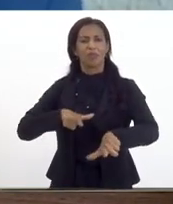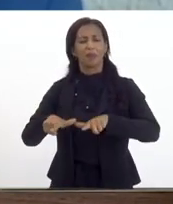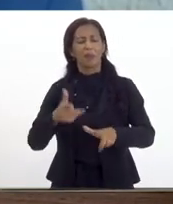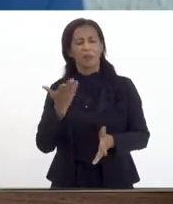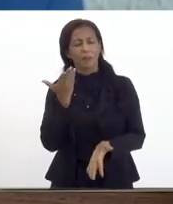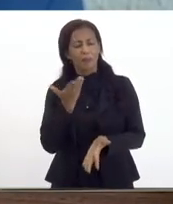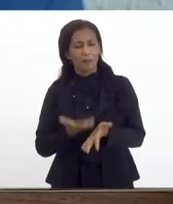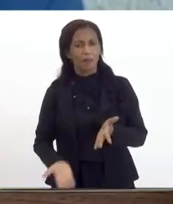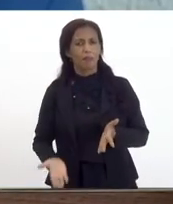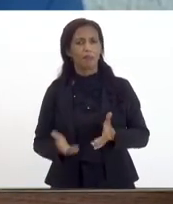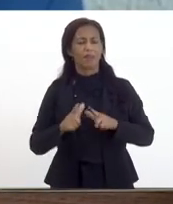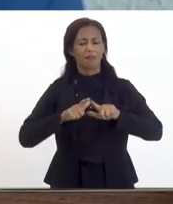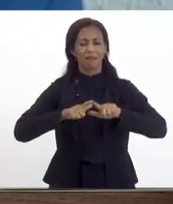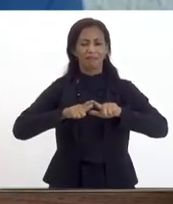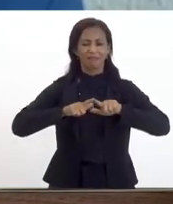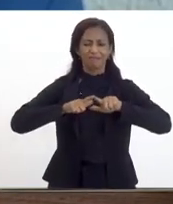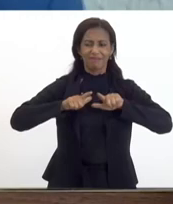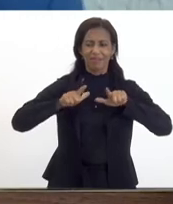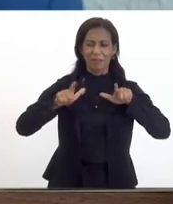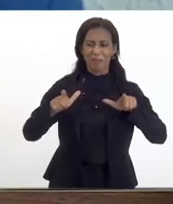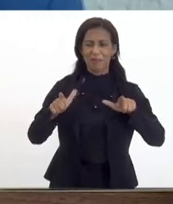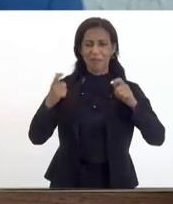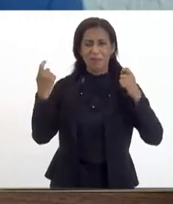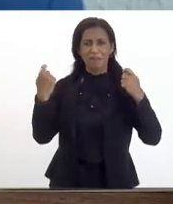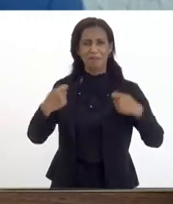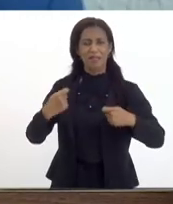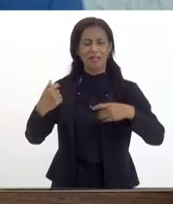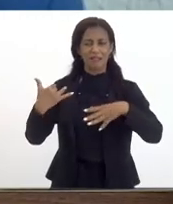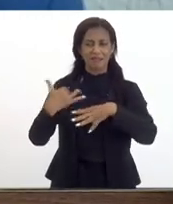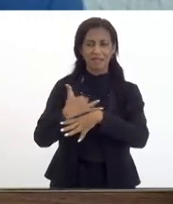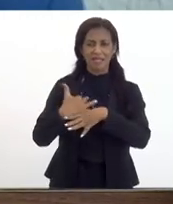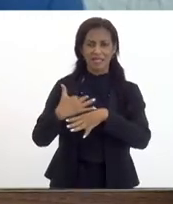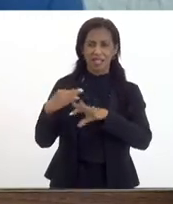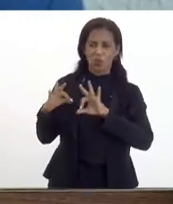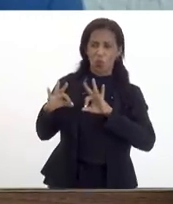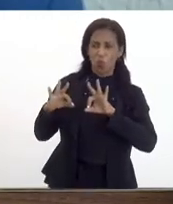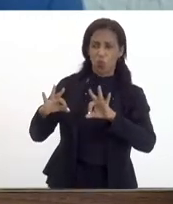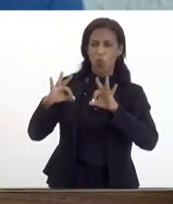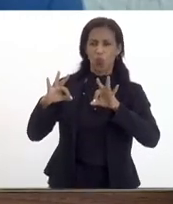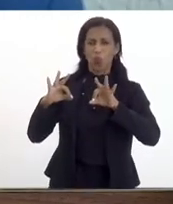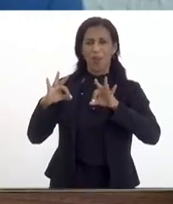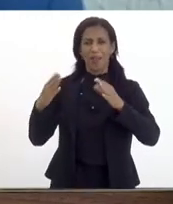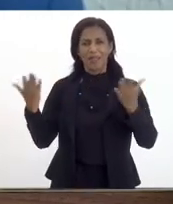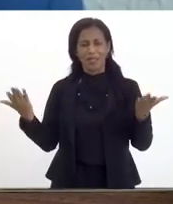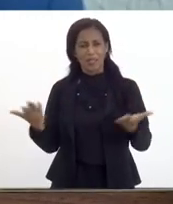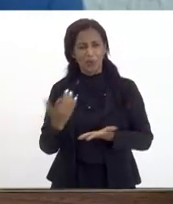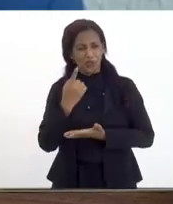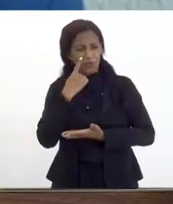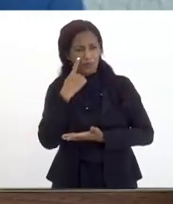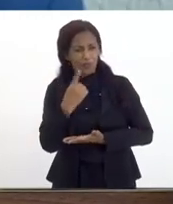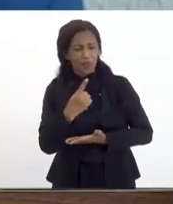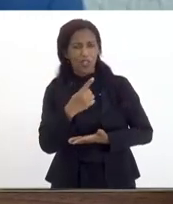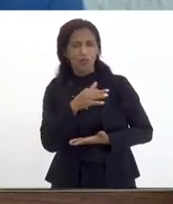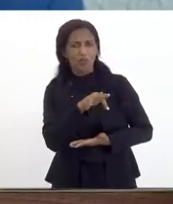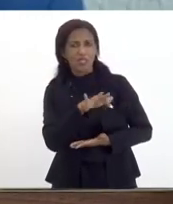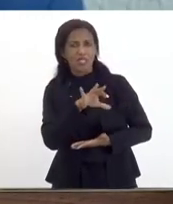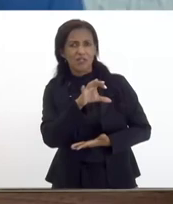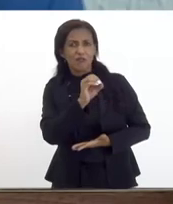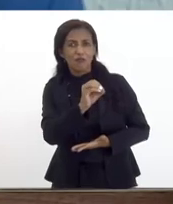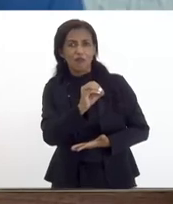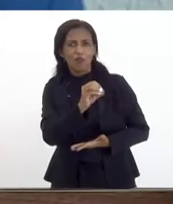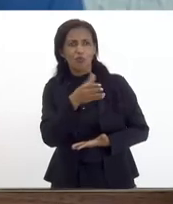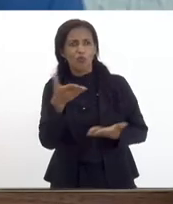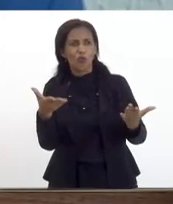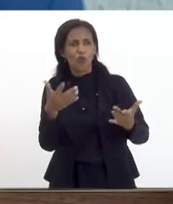perdemos o tamanho que deveria ser essa cidade e vejo nesse fundo soberano nesse encontro que nós